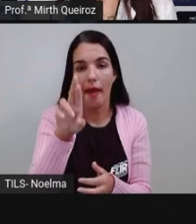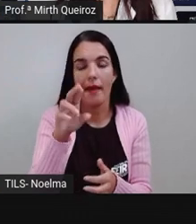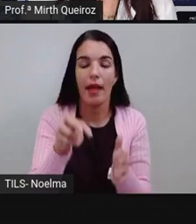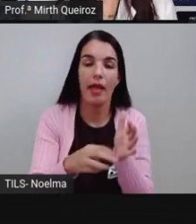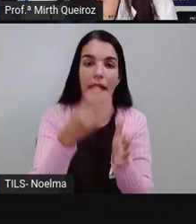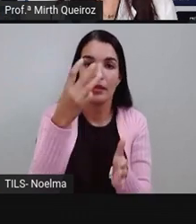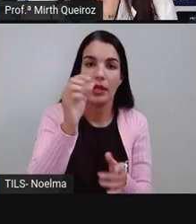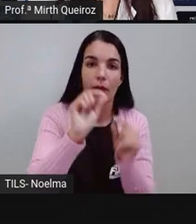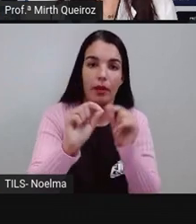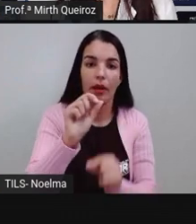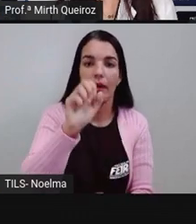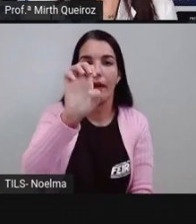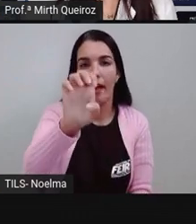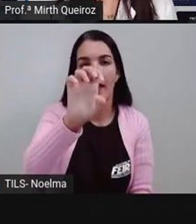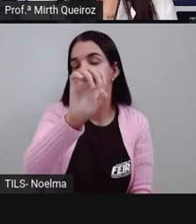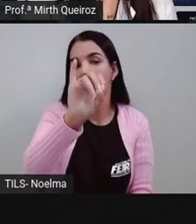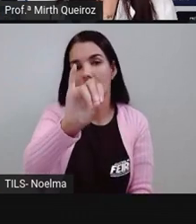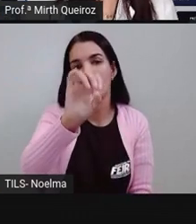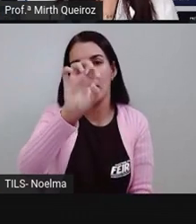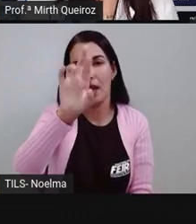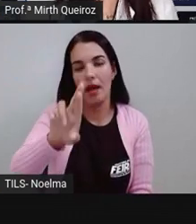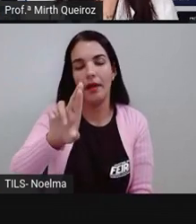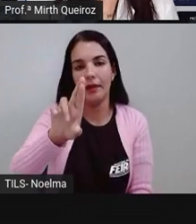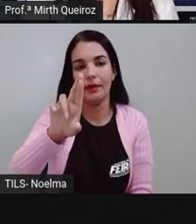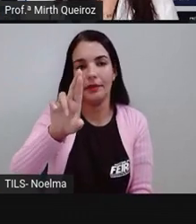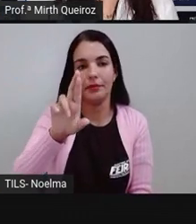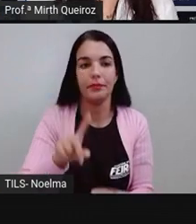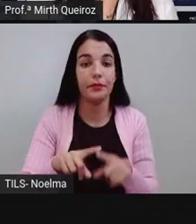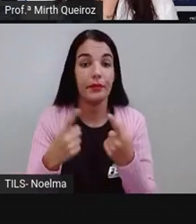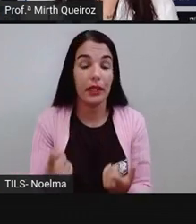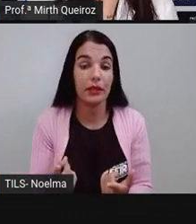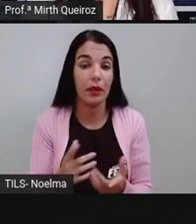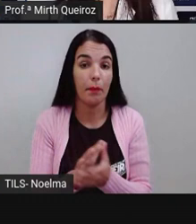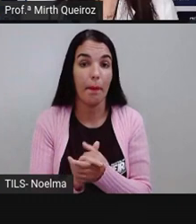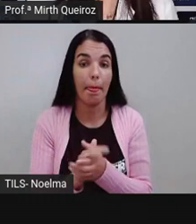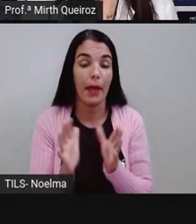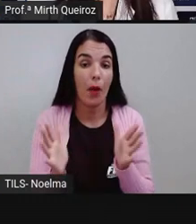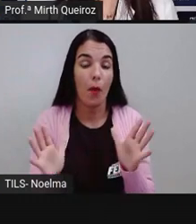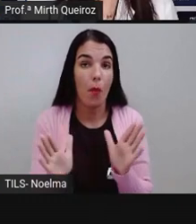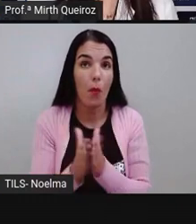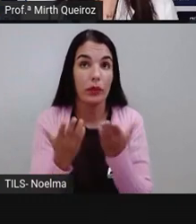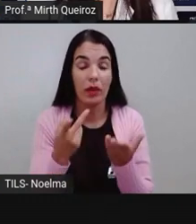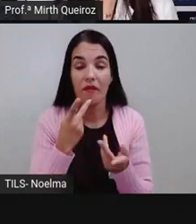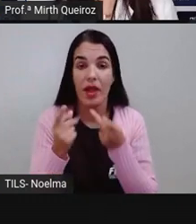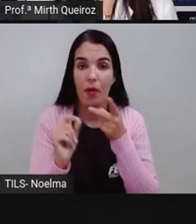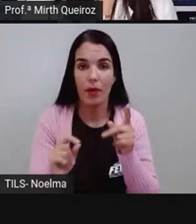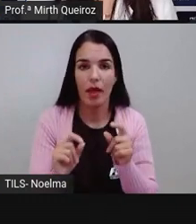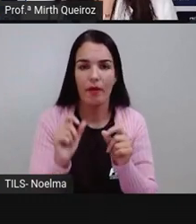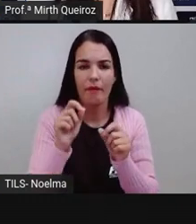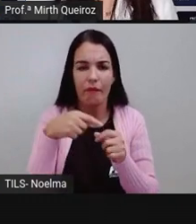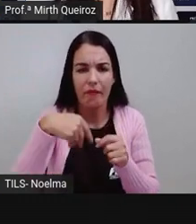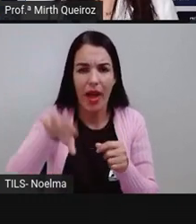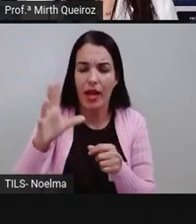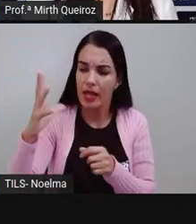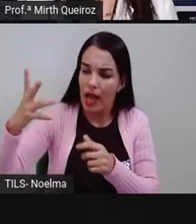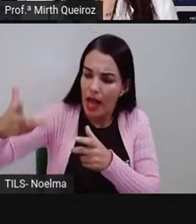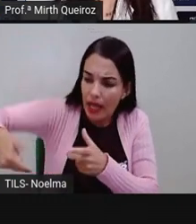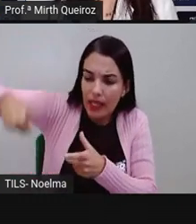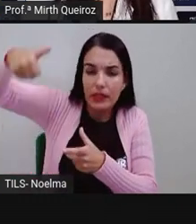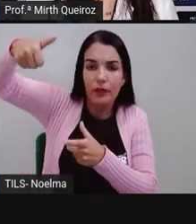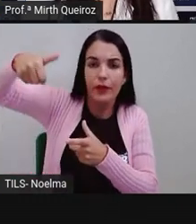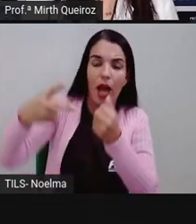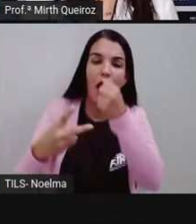conjugação, verbos terminados em ER. Então, quando eu falar pra vocês, classifique os